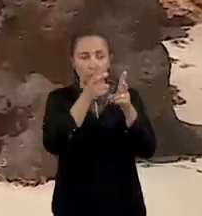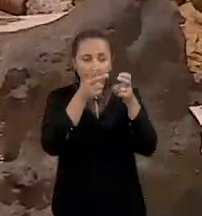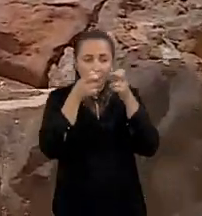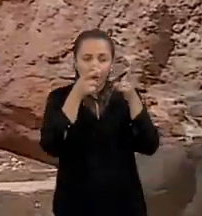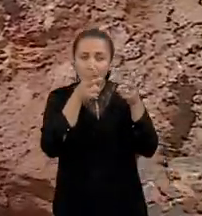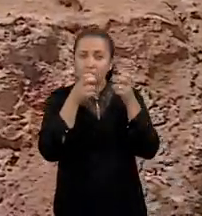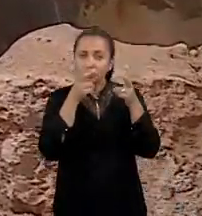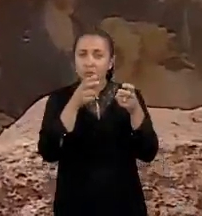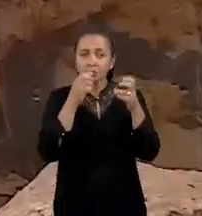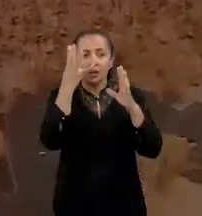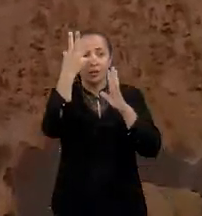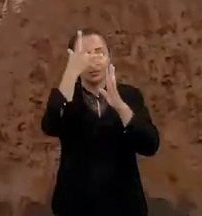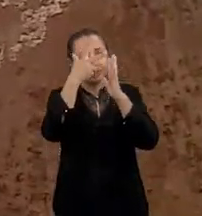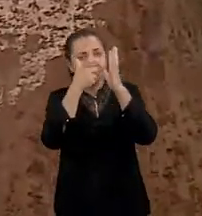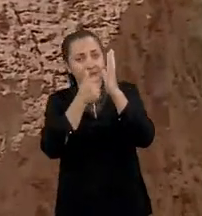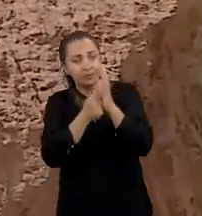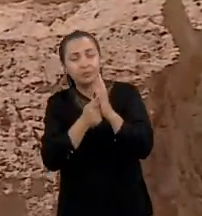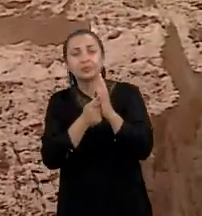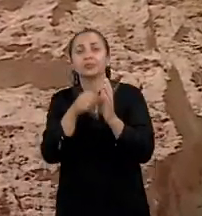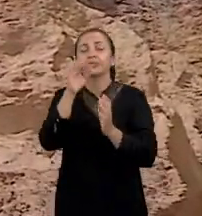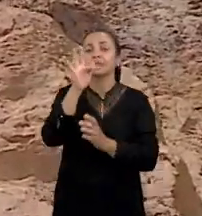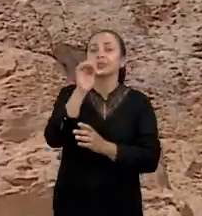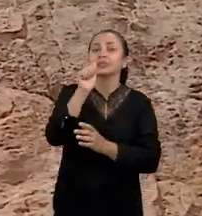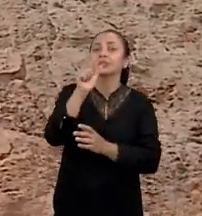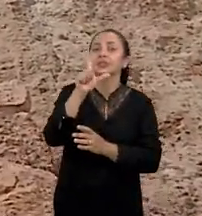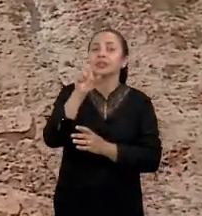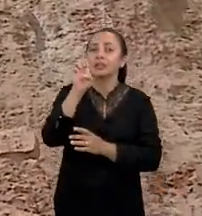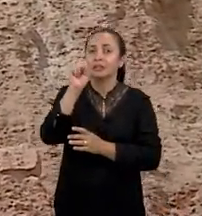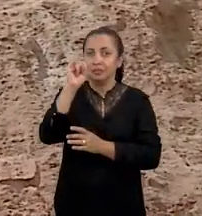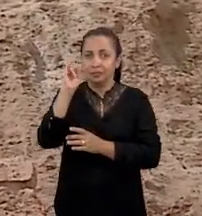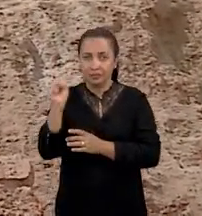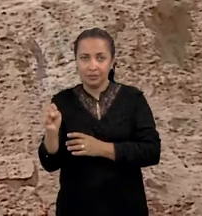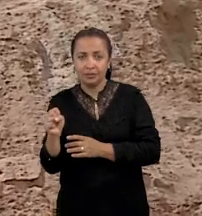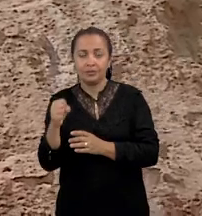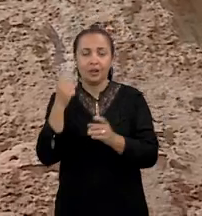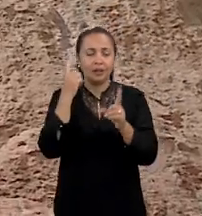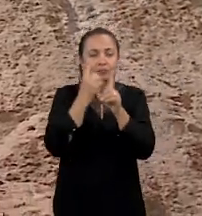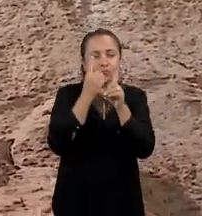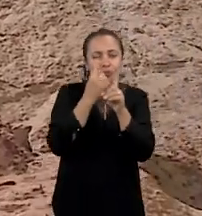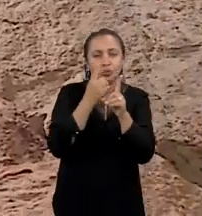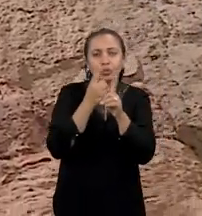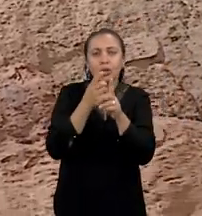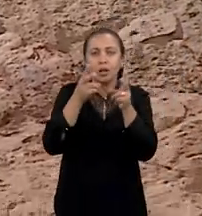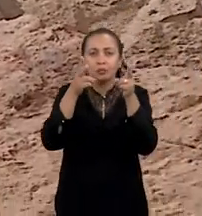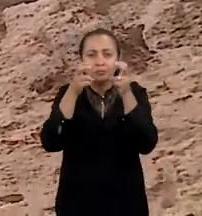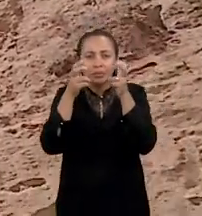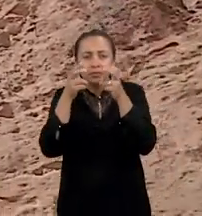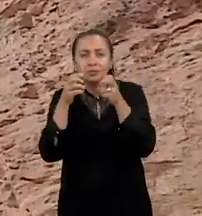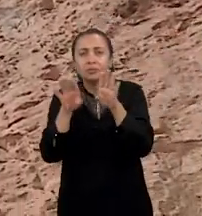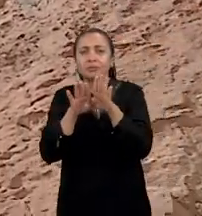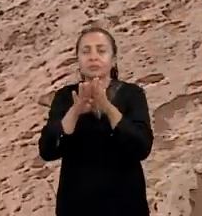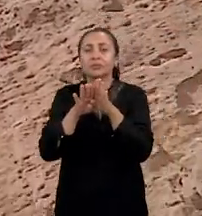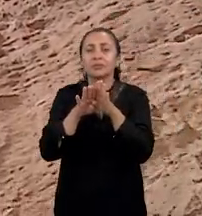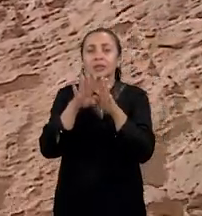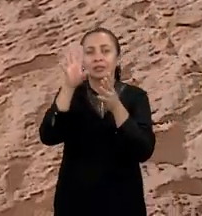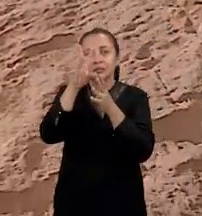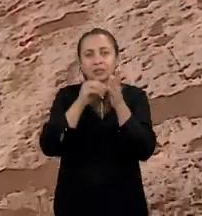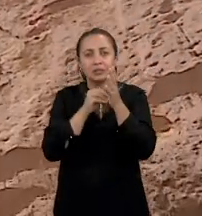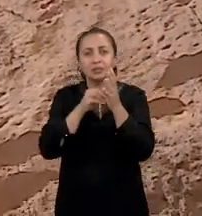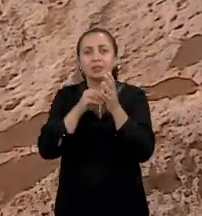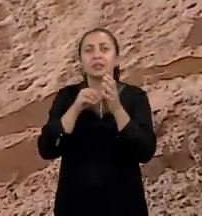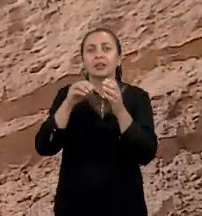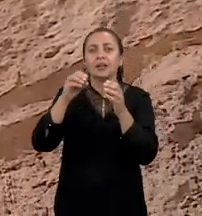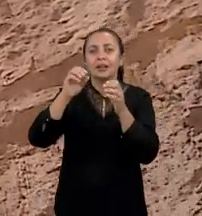identificação dos aspectos físicos da falésia, identificação de estratigrafia,